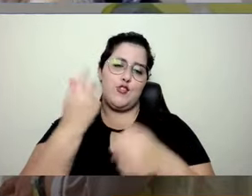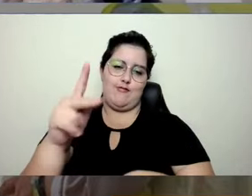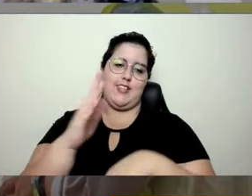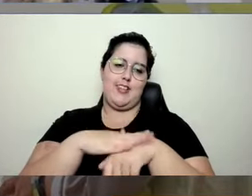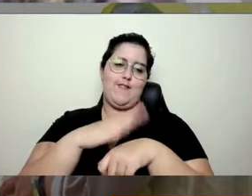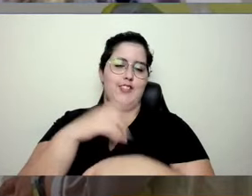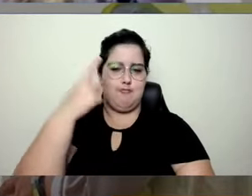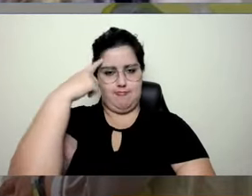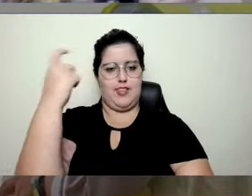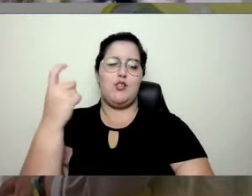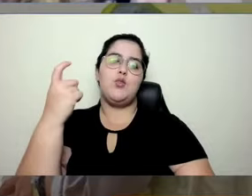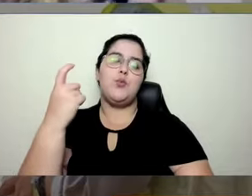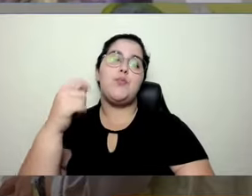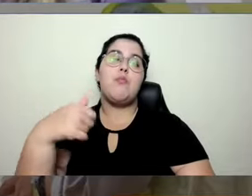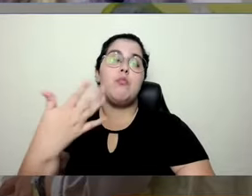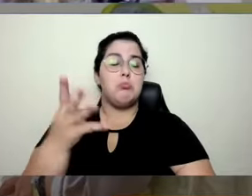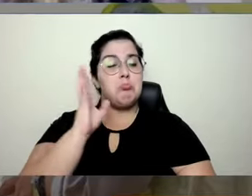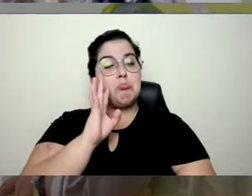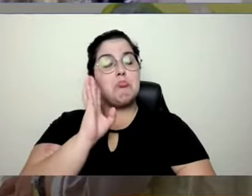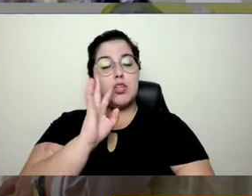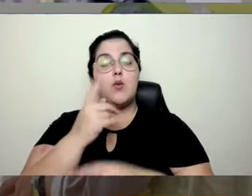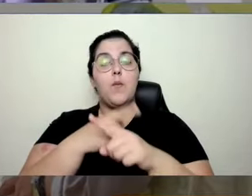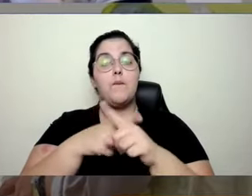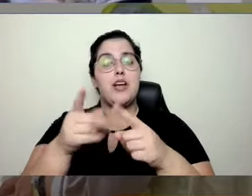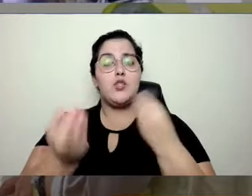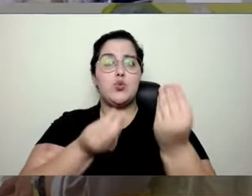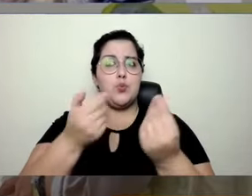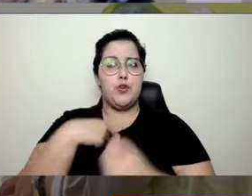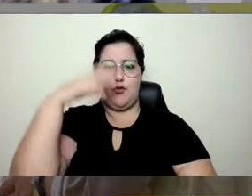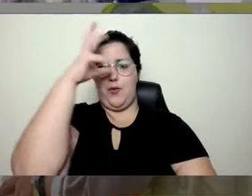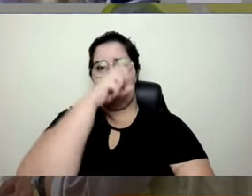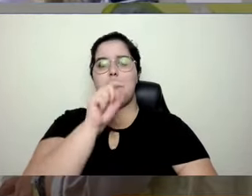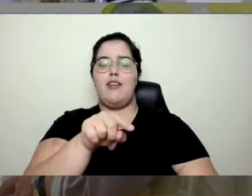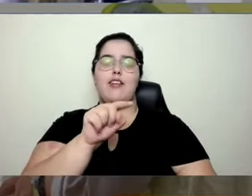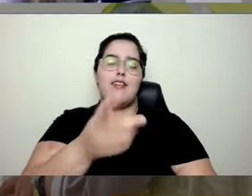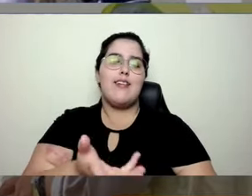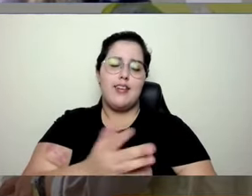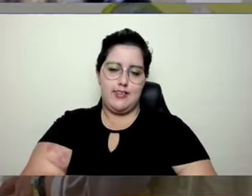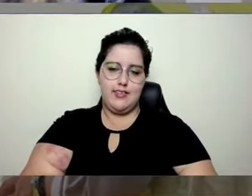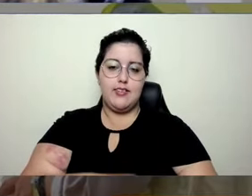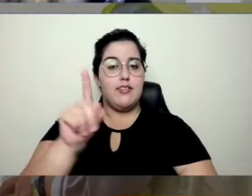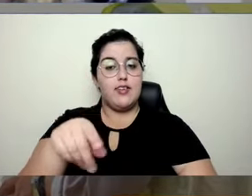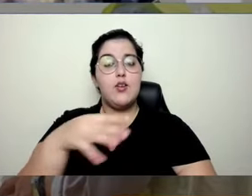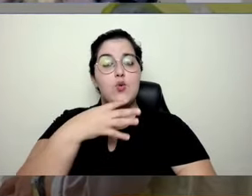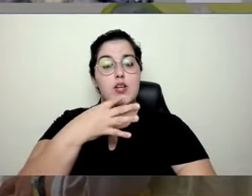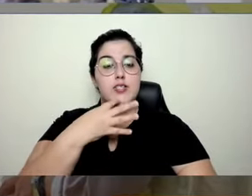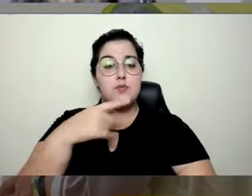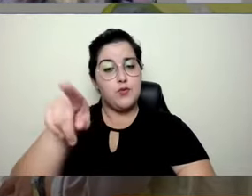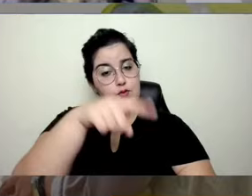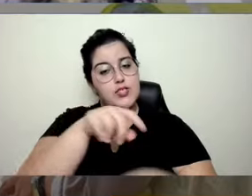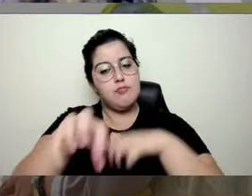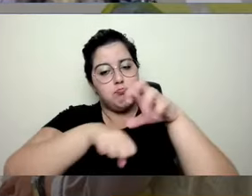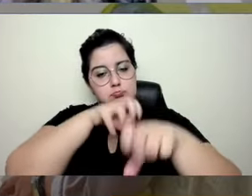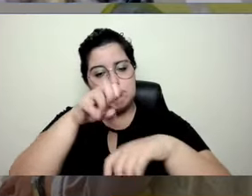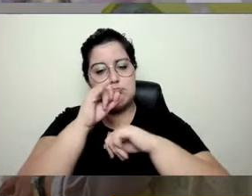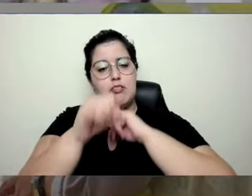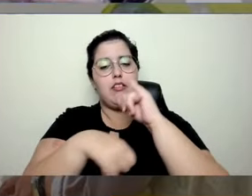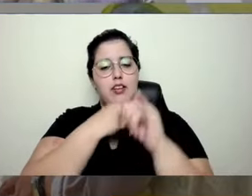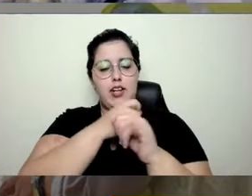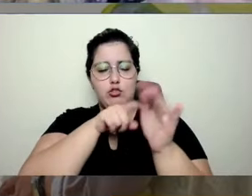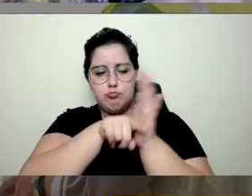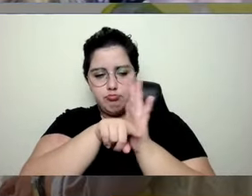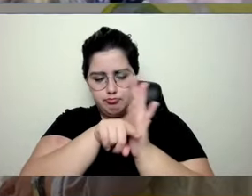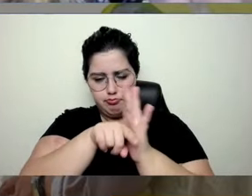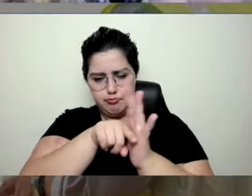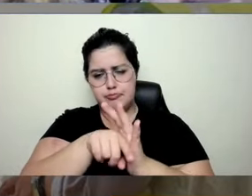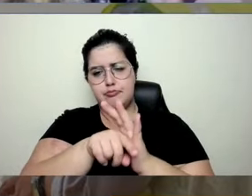podem falar, puxa, Fabi, muito legal, mas como que eu aprendo isso? De novo, conhecimento está na rede, lógico que a